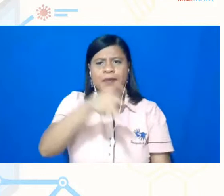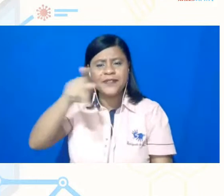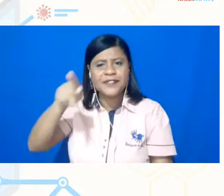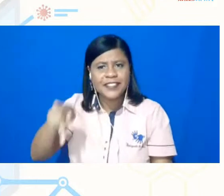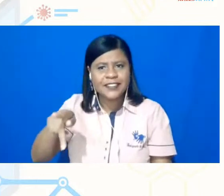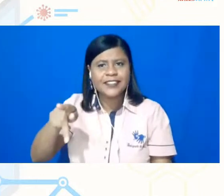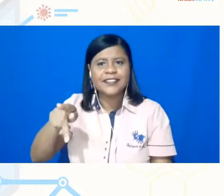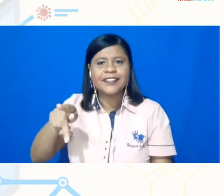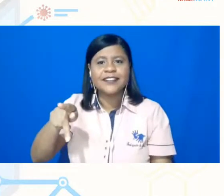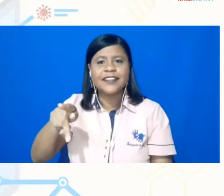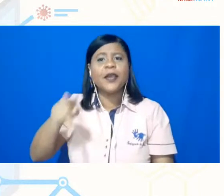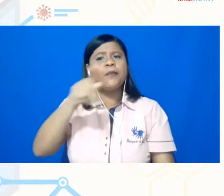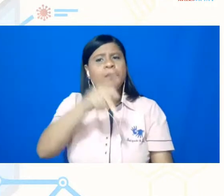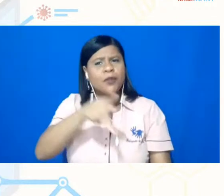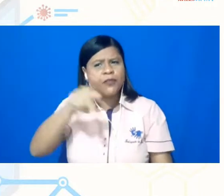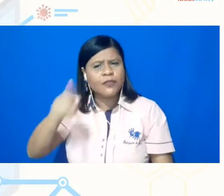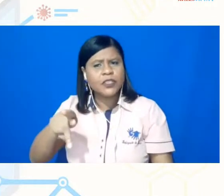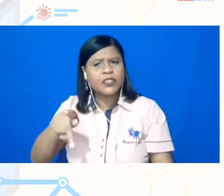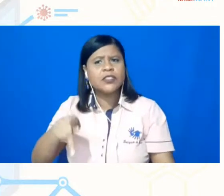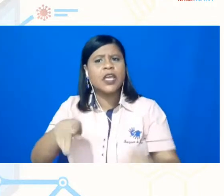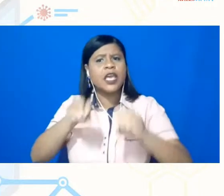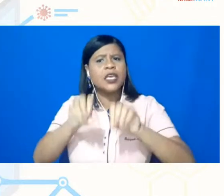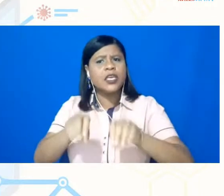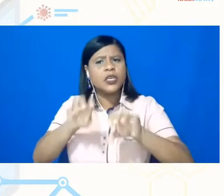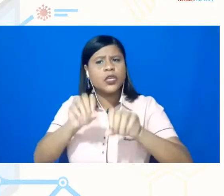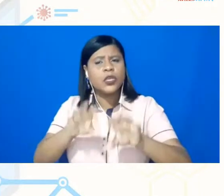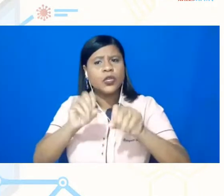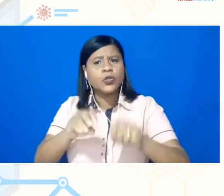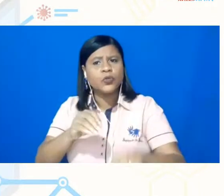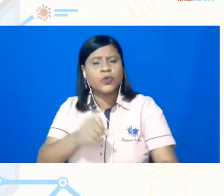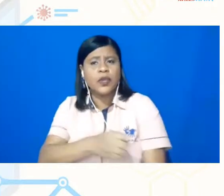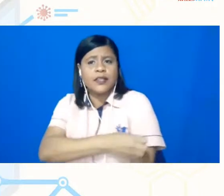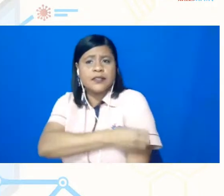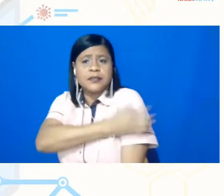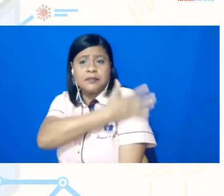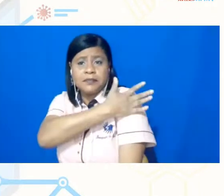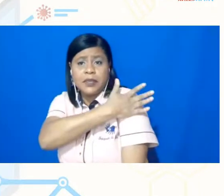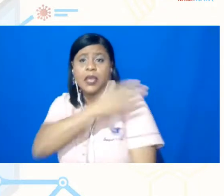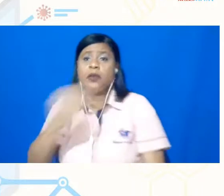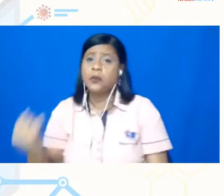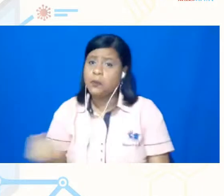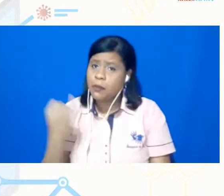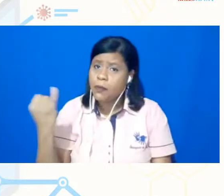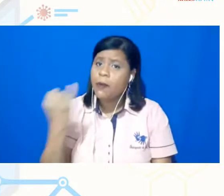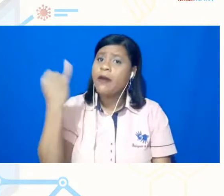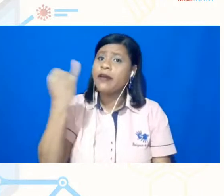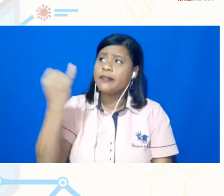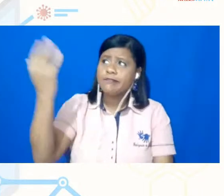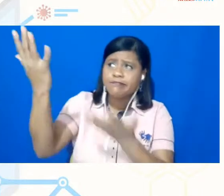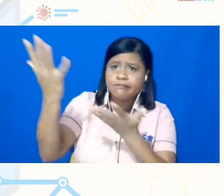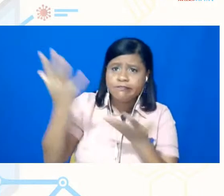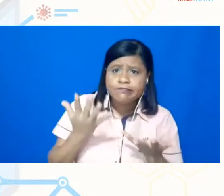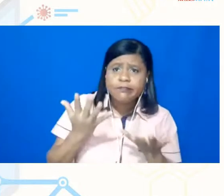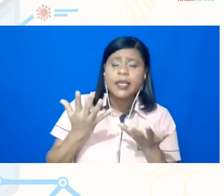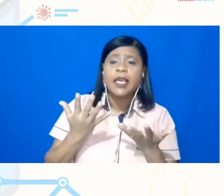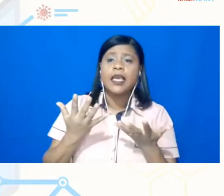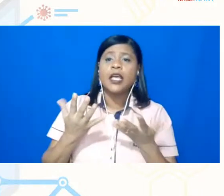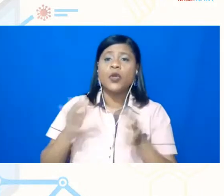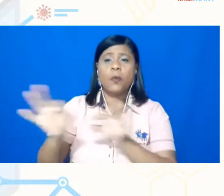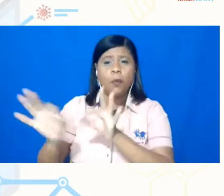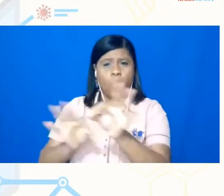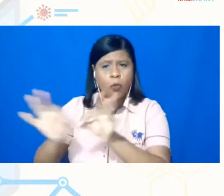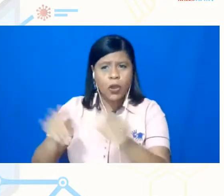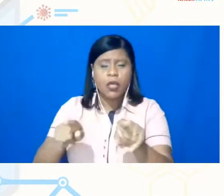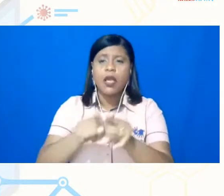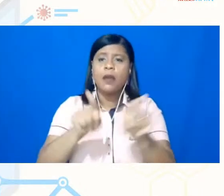docente da educação básica, né, essa é uma presença muito importante, que a gente valoriza muito, tanto no programa, quanto no evento, né,